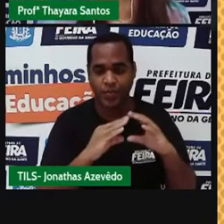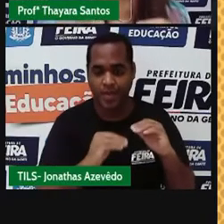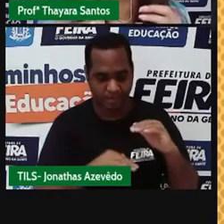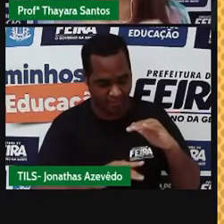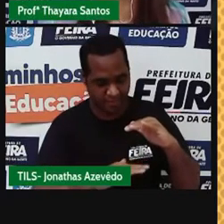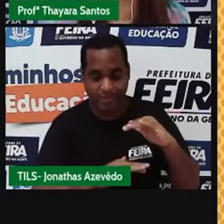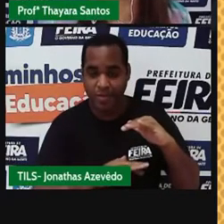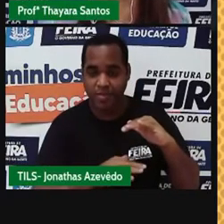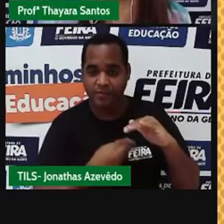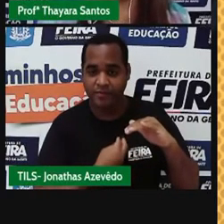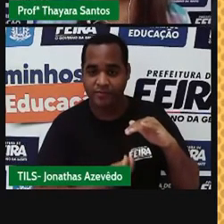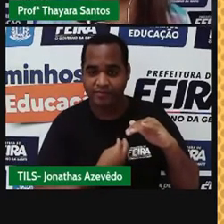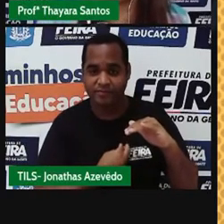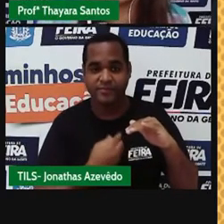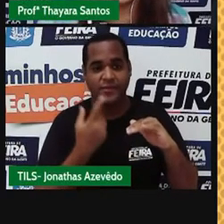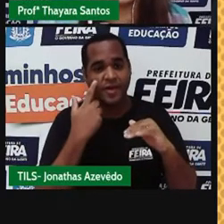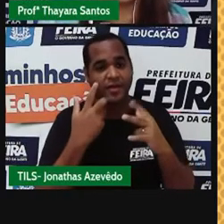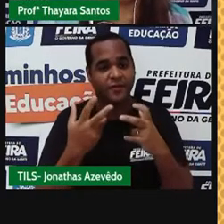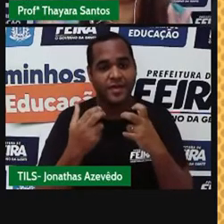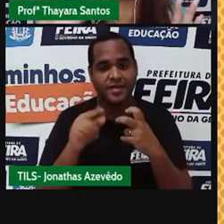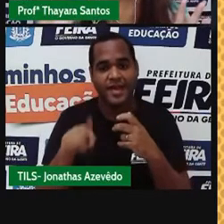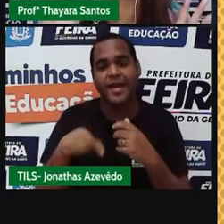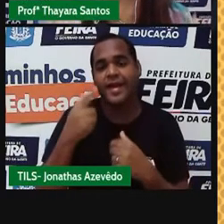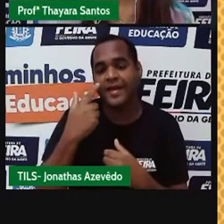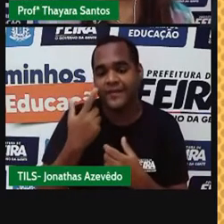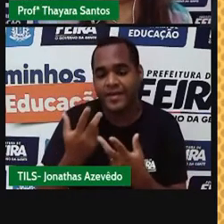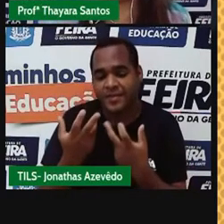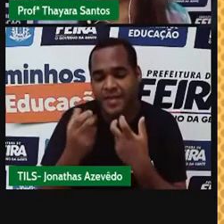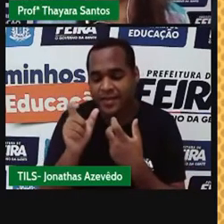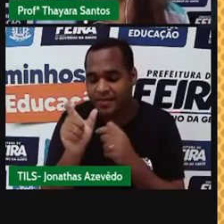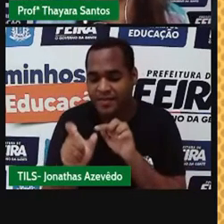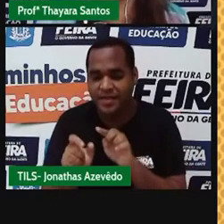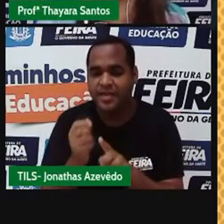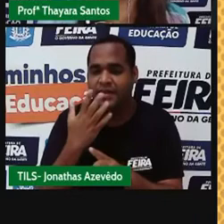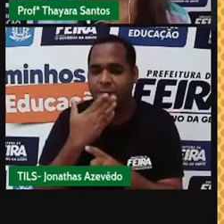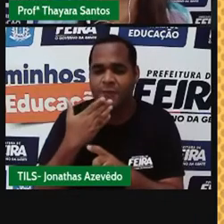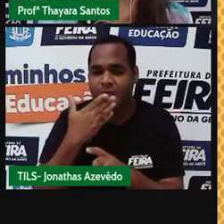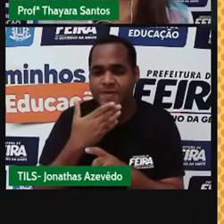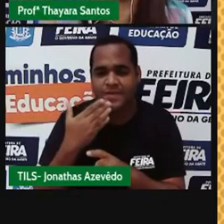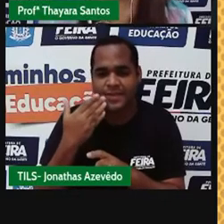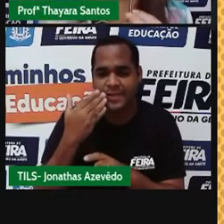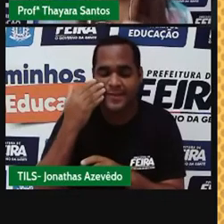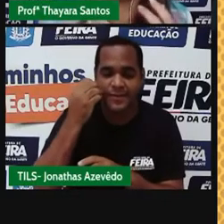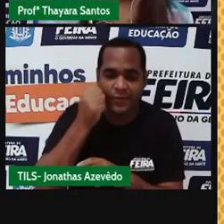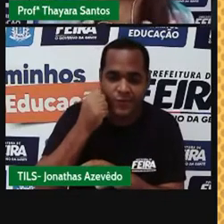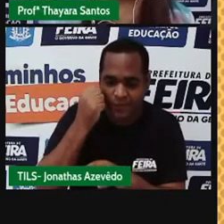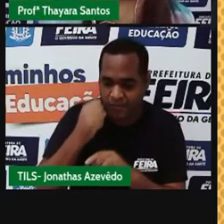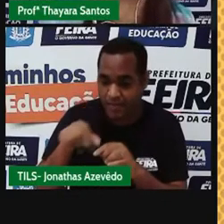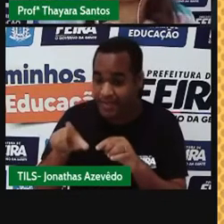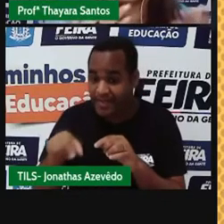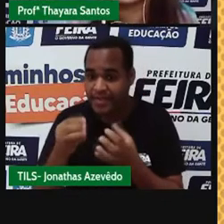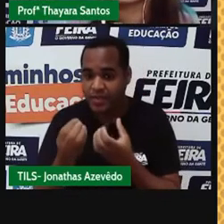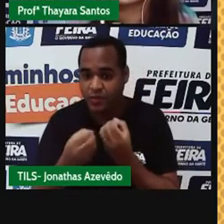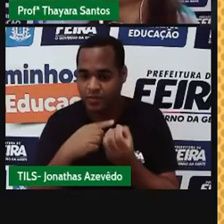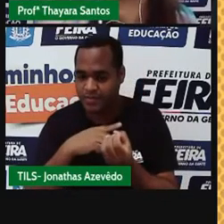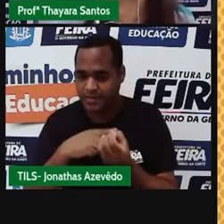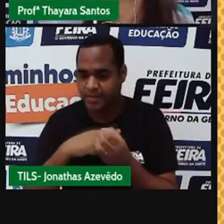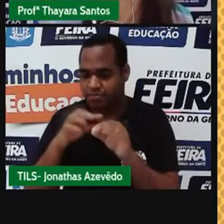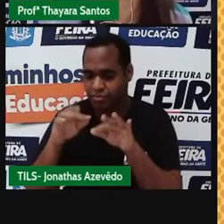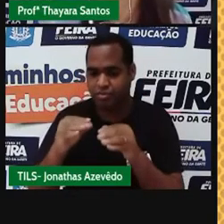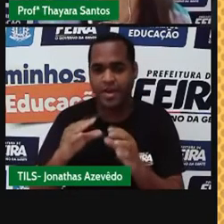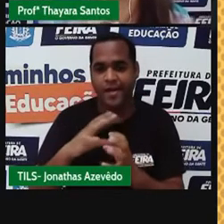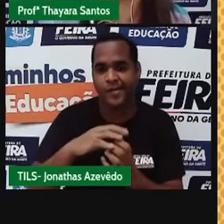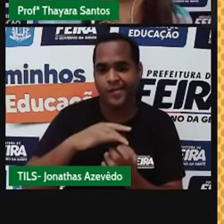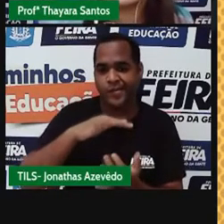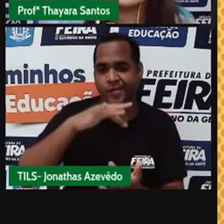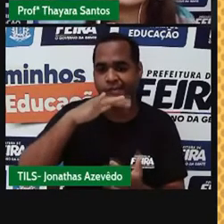Então, quando a gente vê lá no suco, aquele tanto de açúcar no fundo, quer dizer que você passou a capacidade da água de